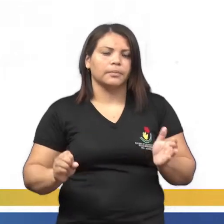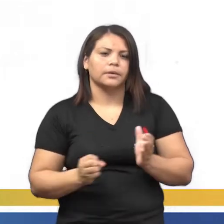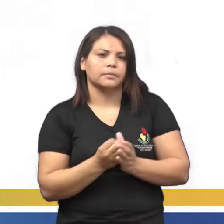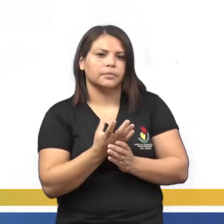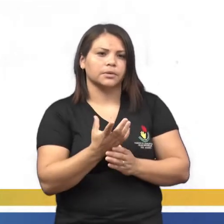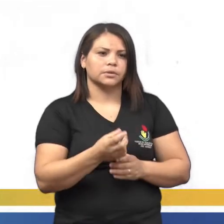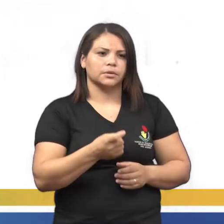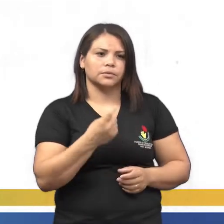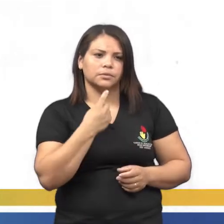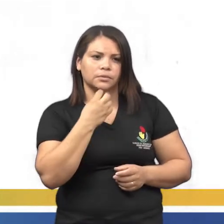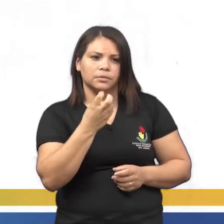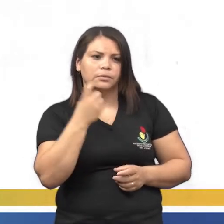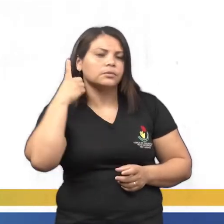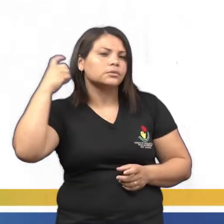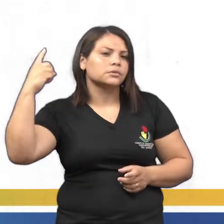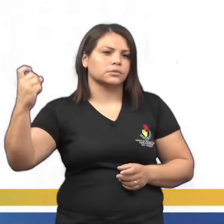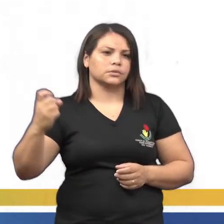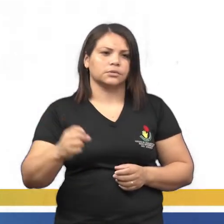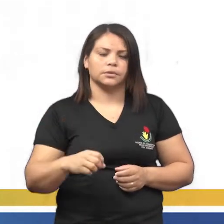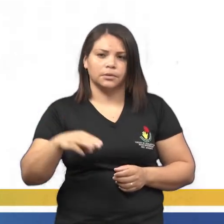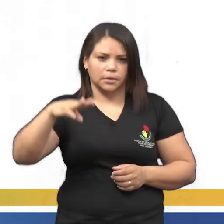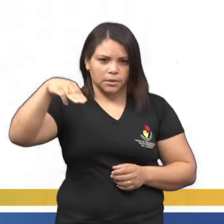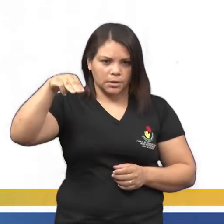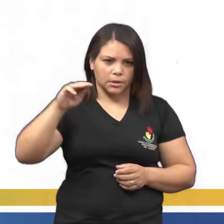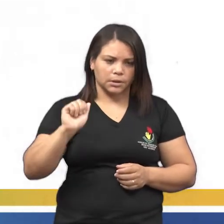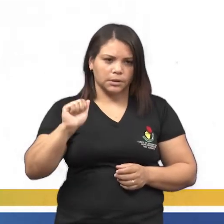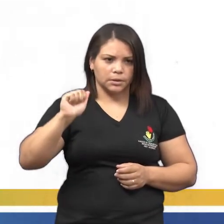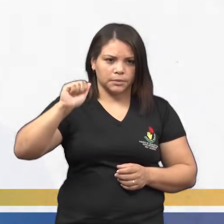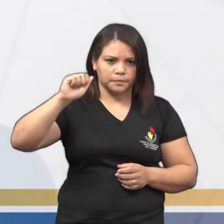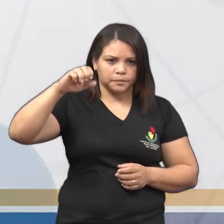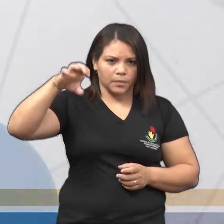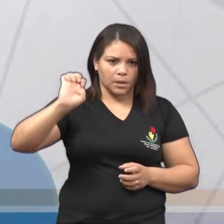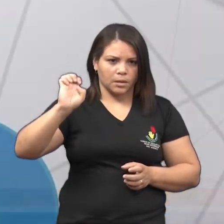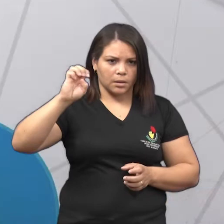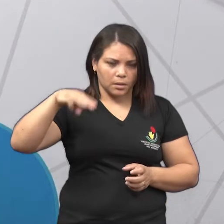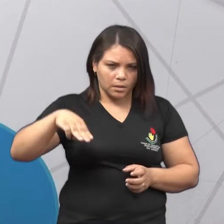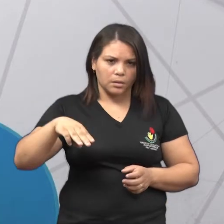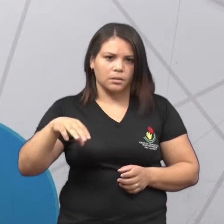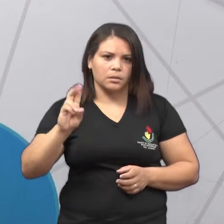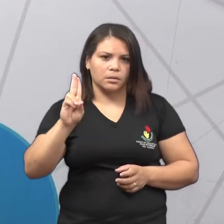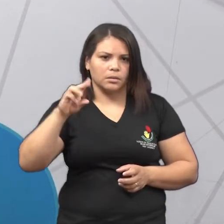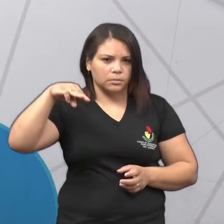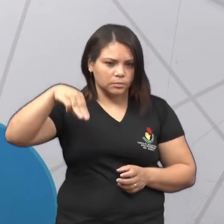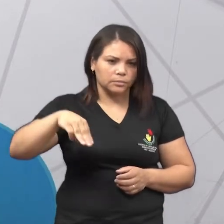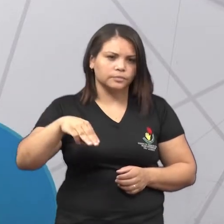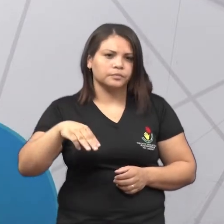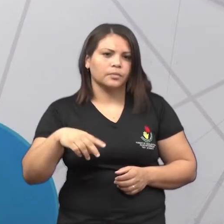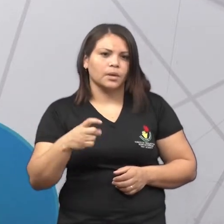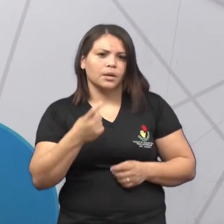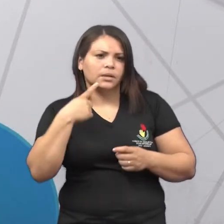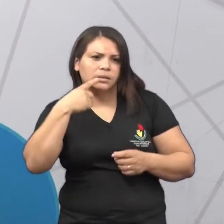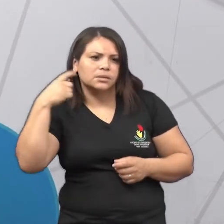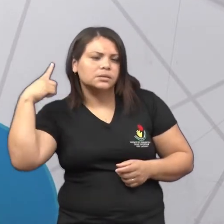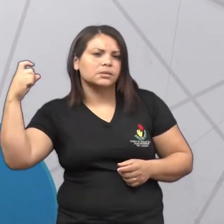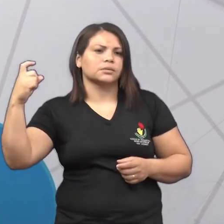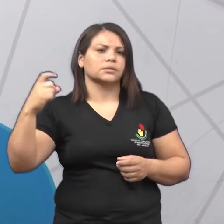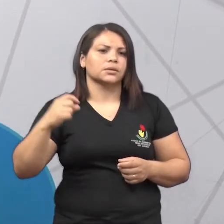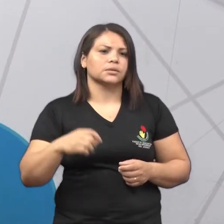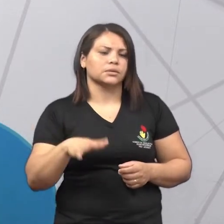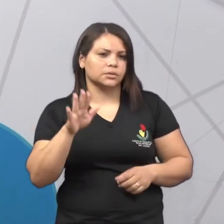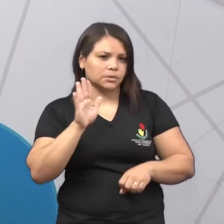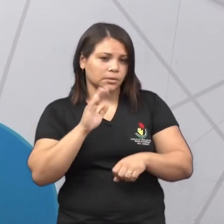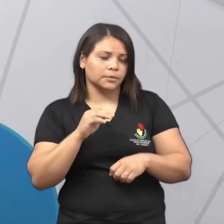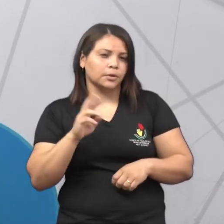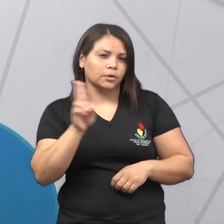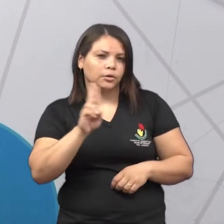criação dos sons AN, EM, IN, ON e UM, né? E esses sons aí a gente chama de dígrafos, né?